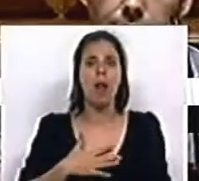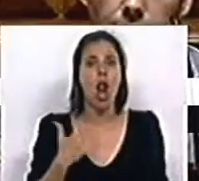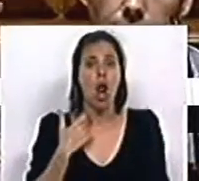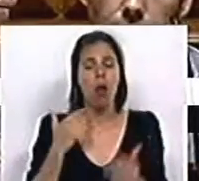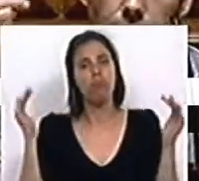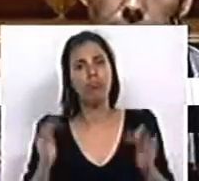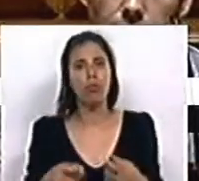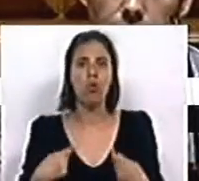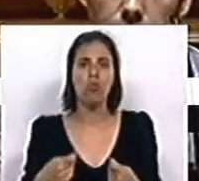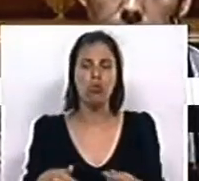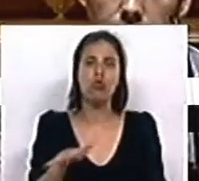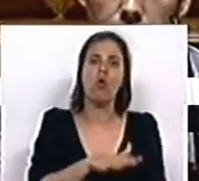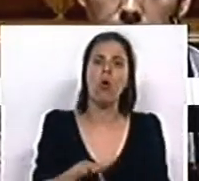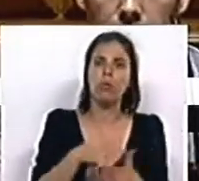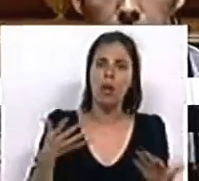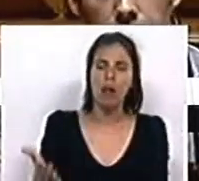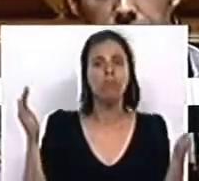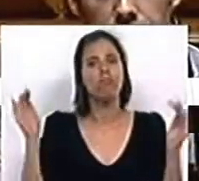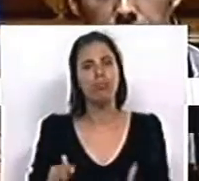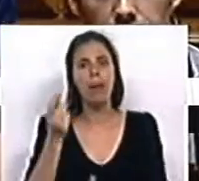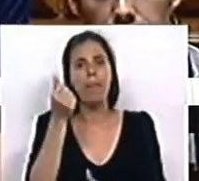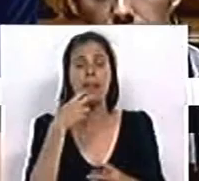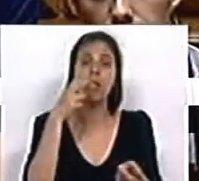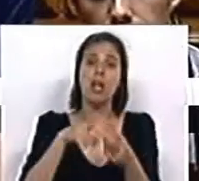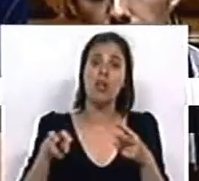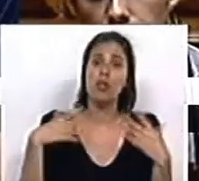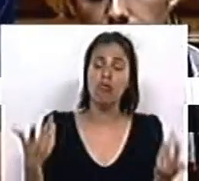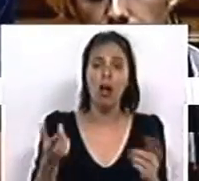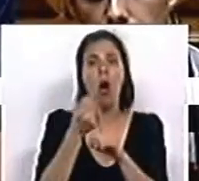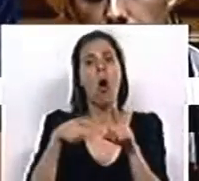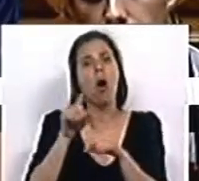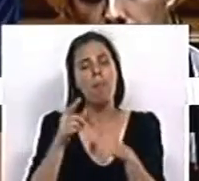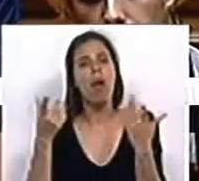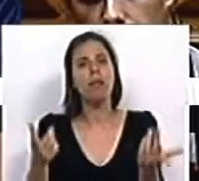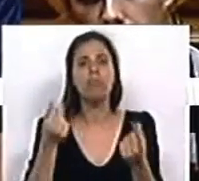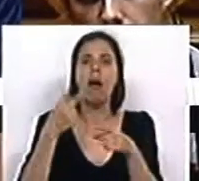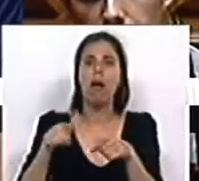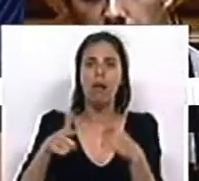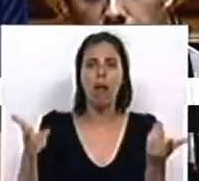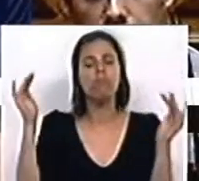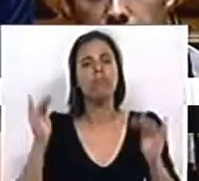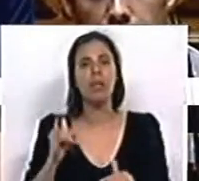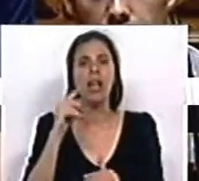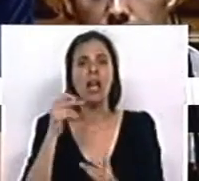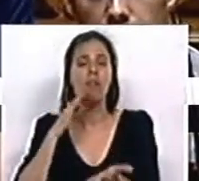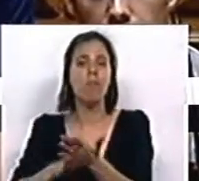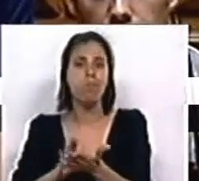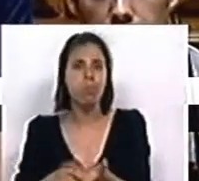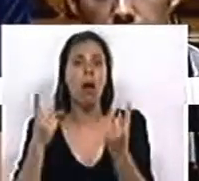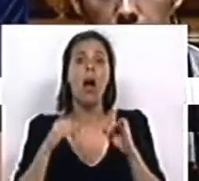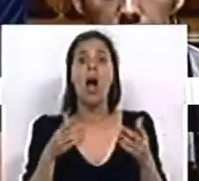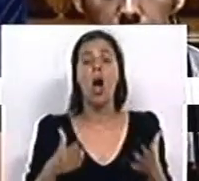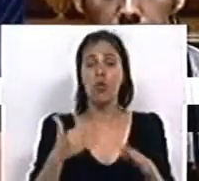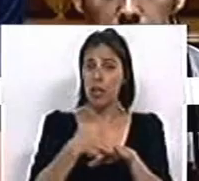empresas a reduzir custos de contexto, diminuir o preço da energia, aumentar a disponibilidade de crédito, diminuir o IVA da restauração,